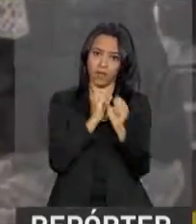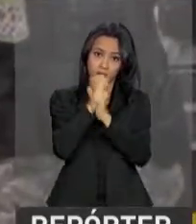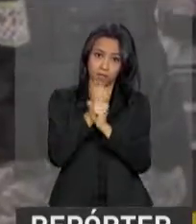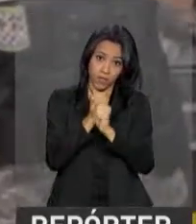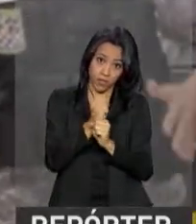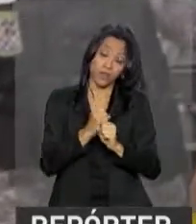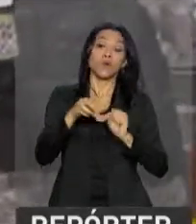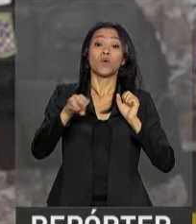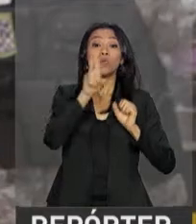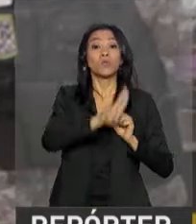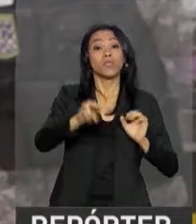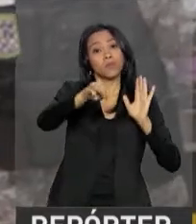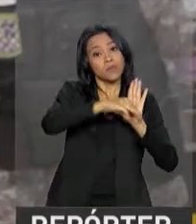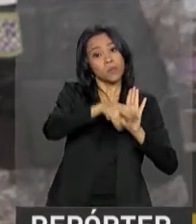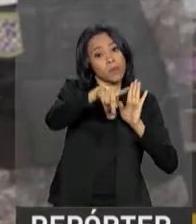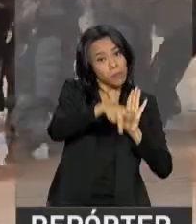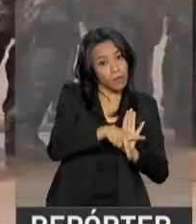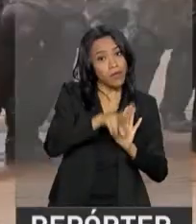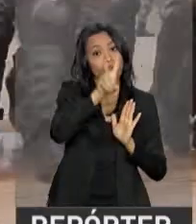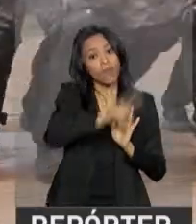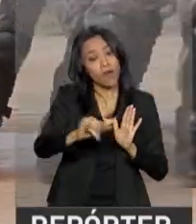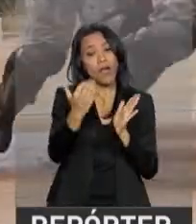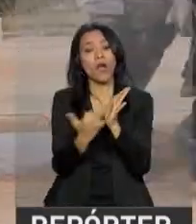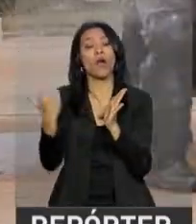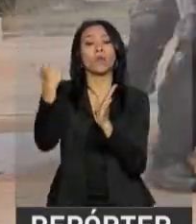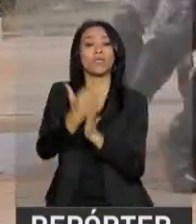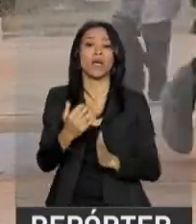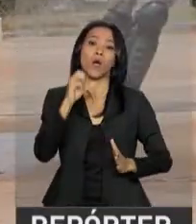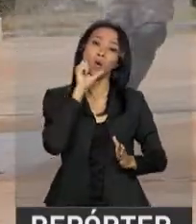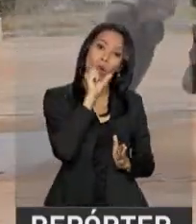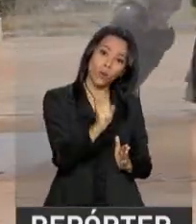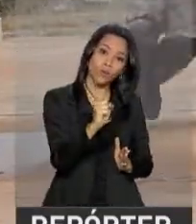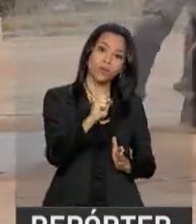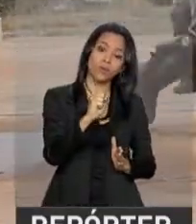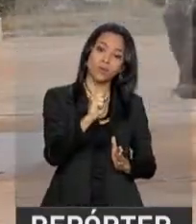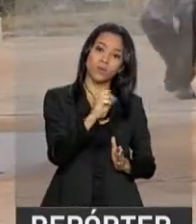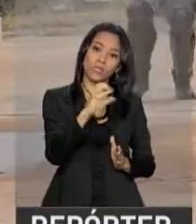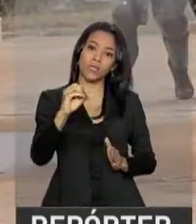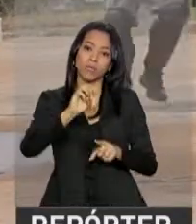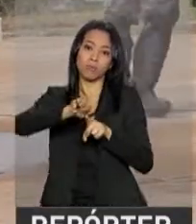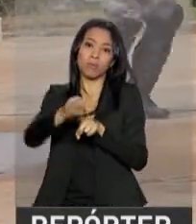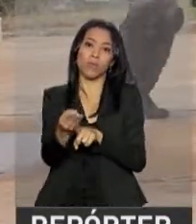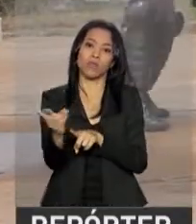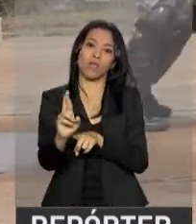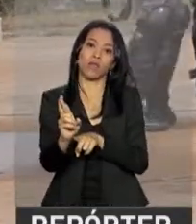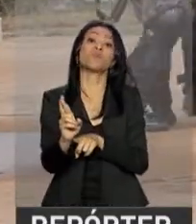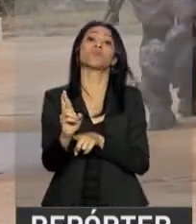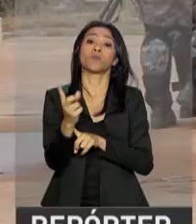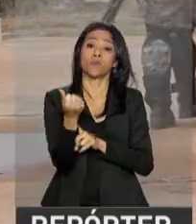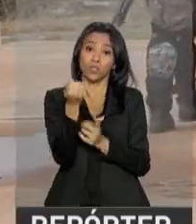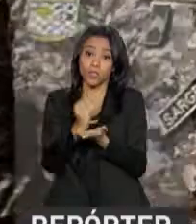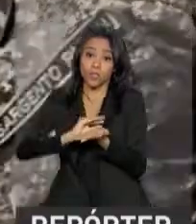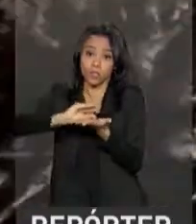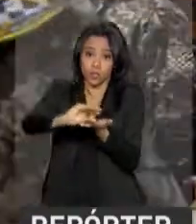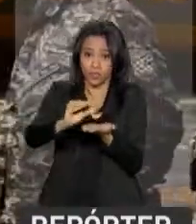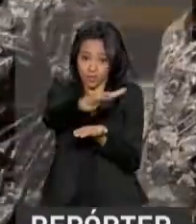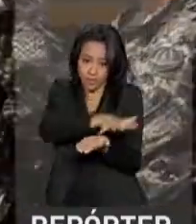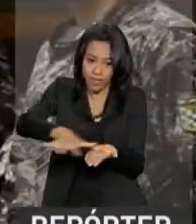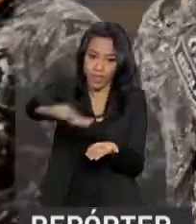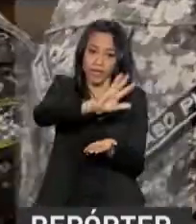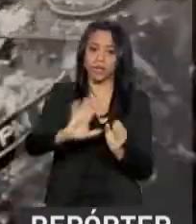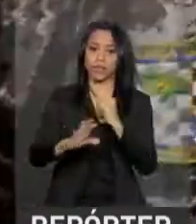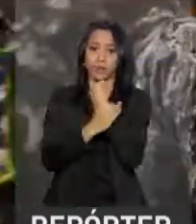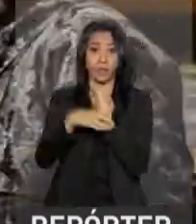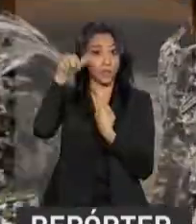de medida provisória, ainda vai aumentar em 800 milhões de reais o investimento em segurança neste